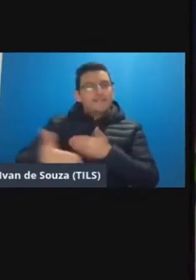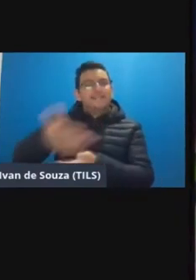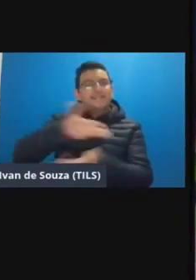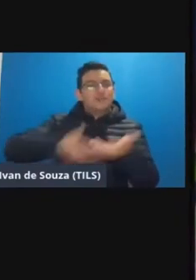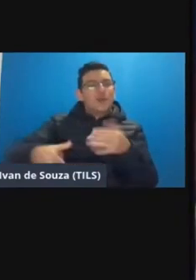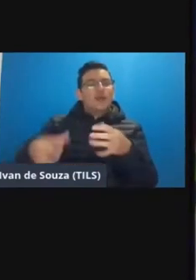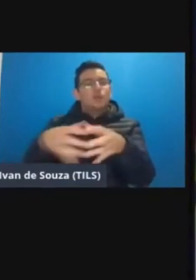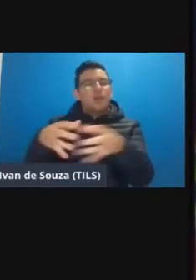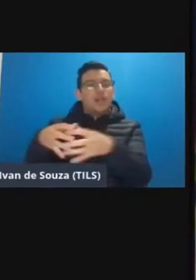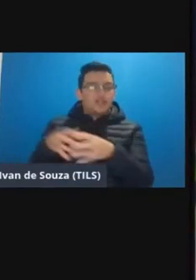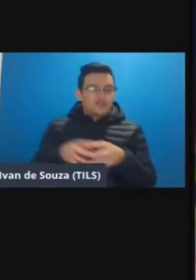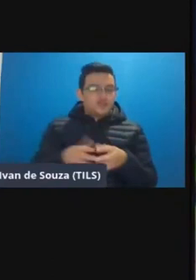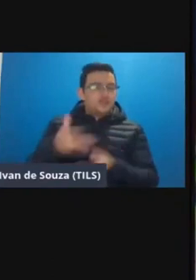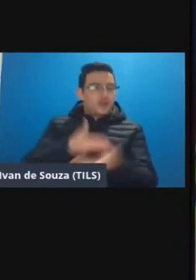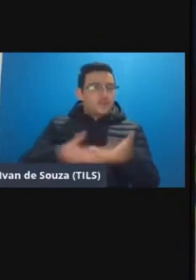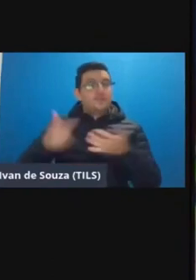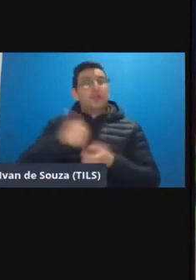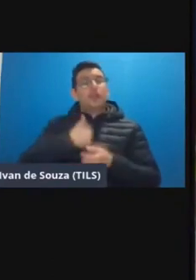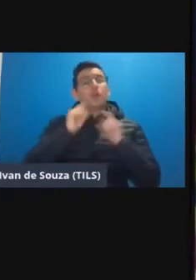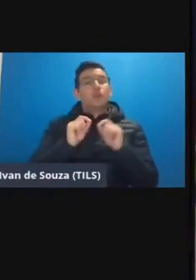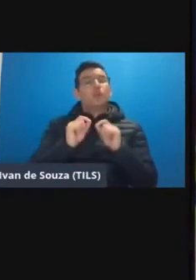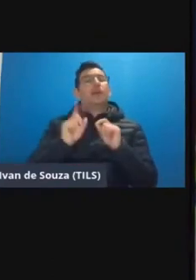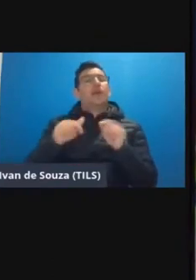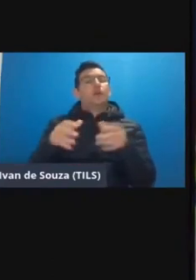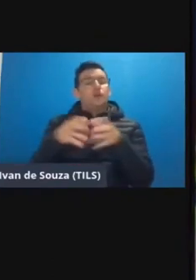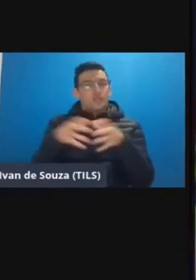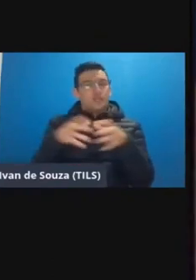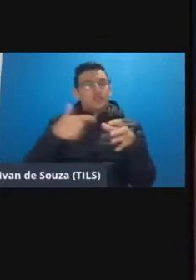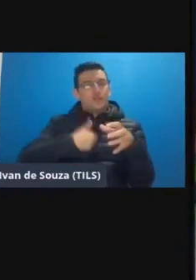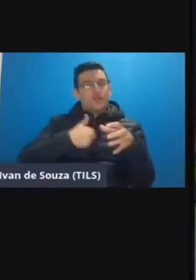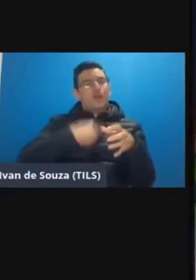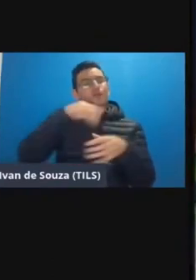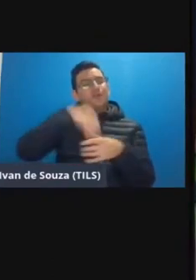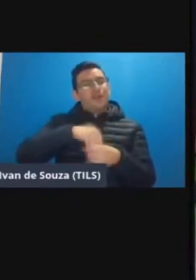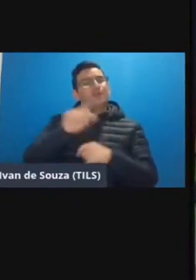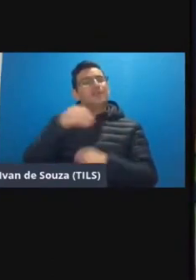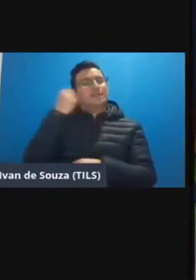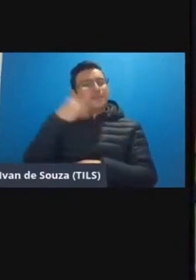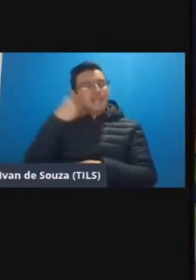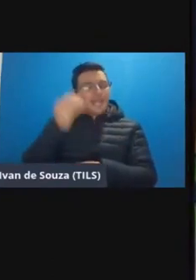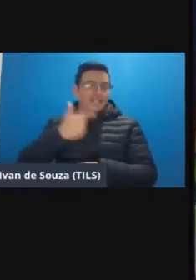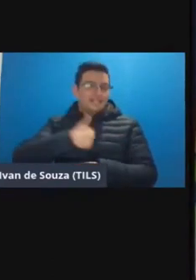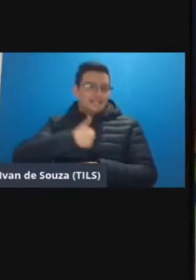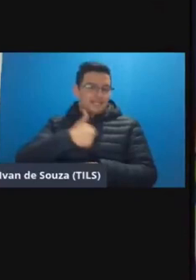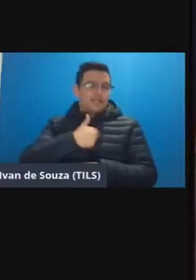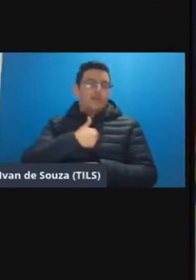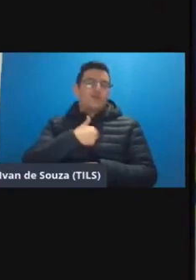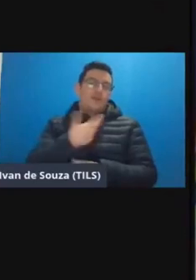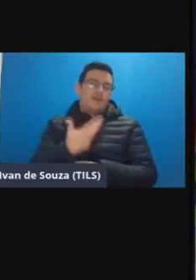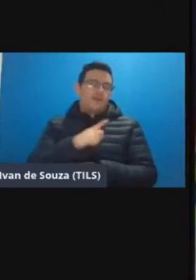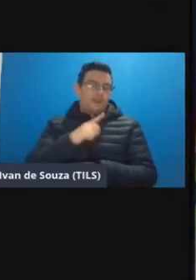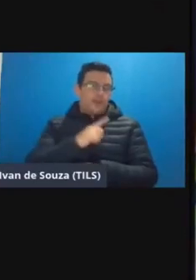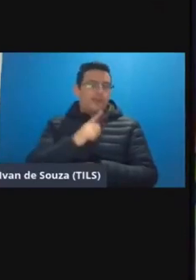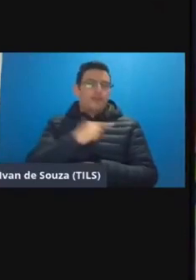trocas coletivas né da troca com o outro eu vou eu sou fruto desse coletivo eu sou fruto desse dessa experiência que eu que eu vou vivenciando